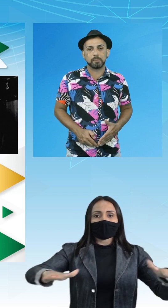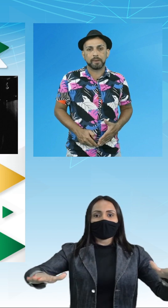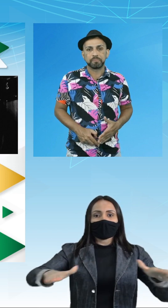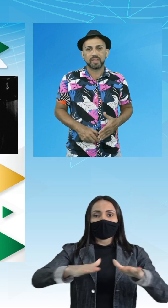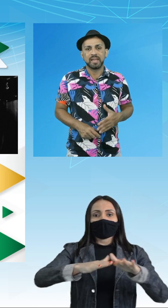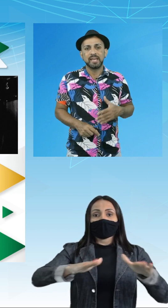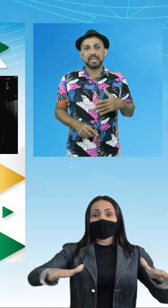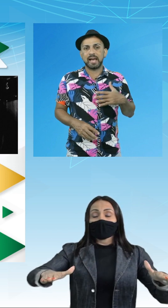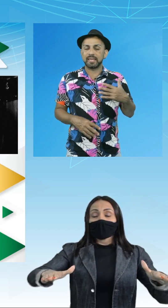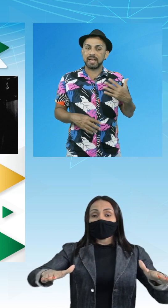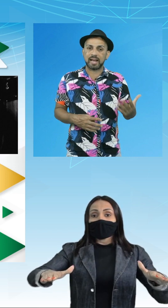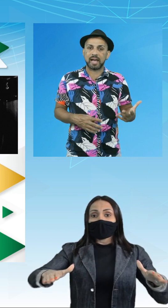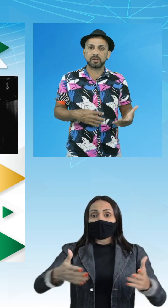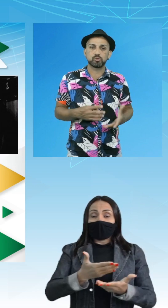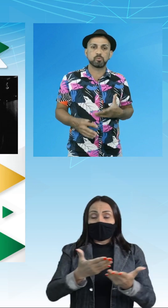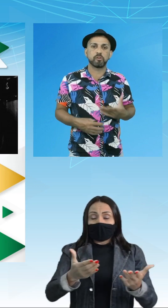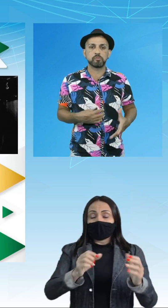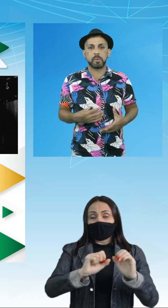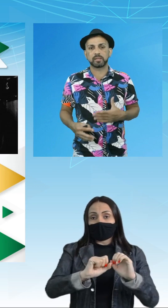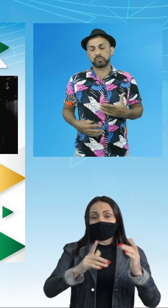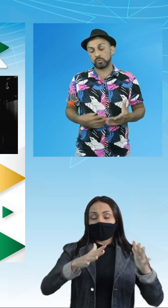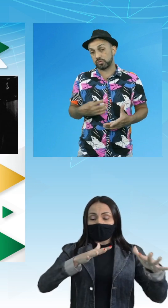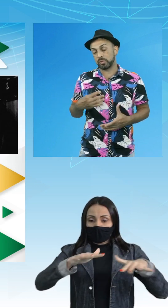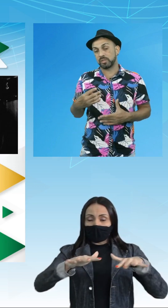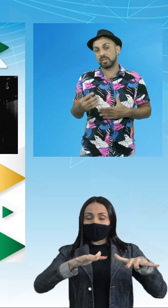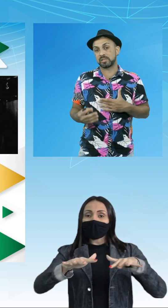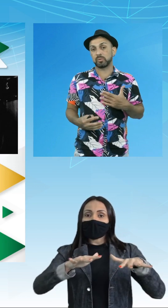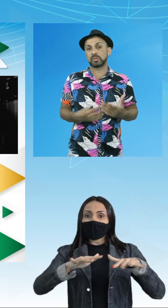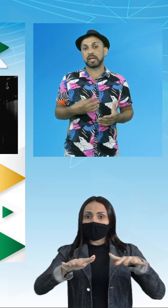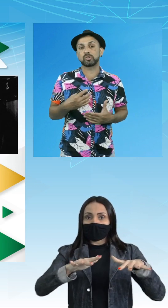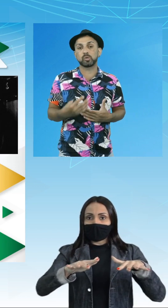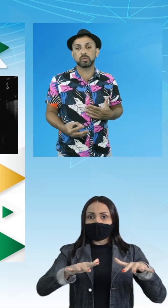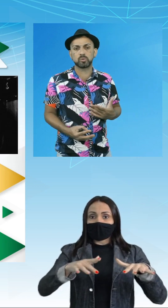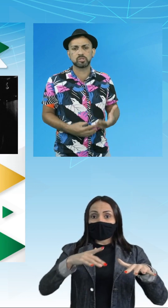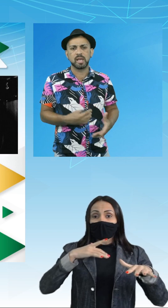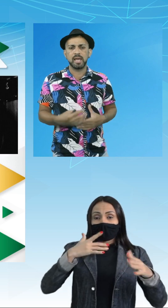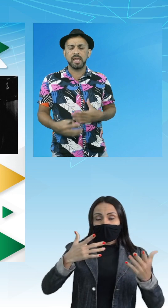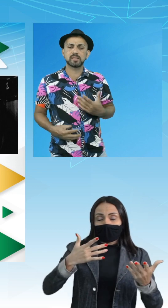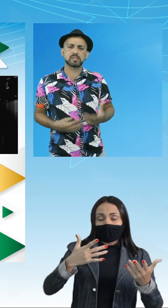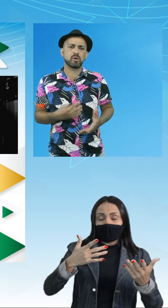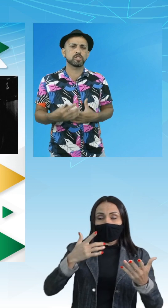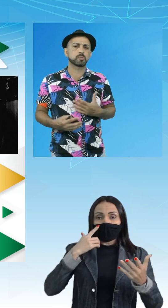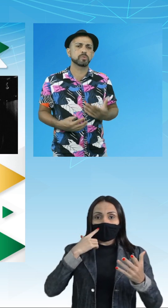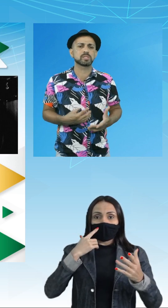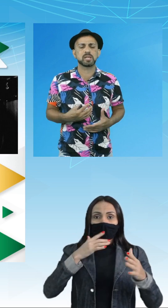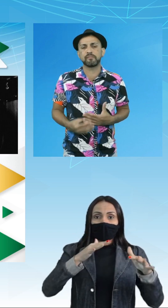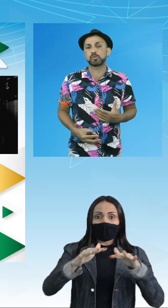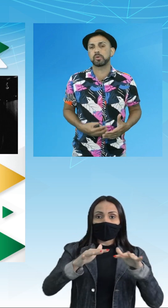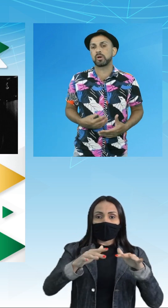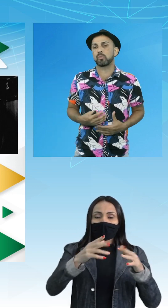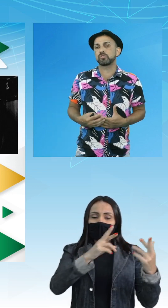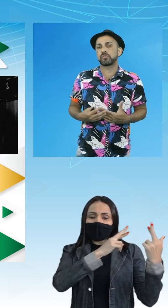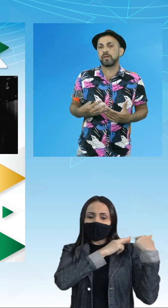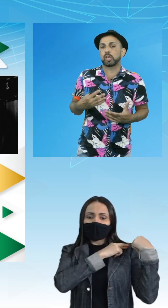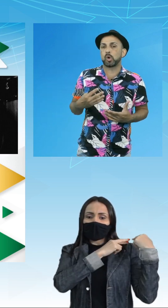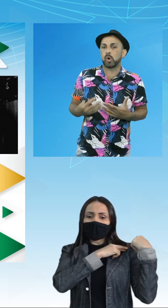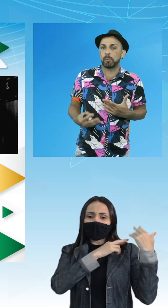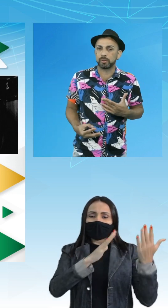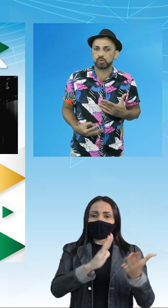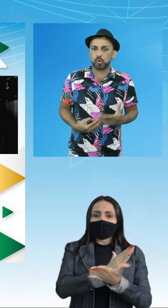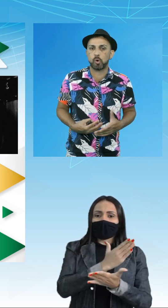o magma. E aí é claro que os movimentos que são tectônicos, eles são responsáveis por alguns